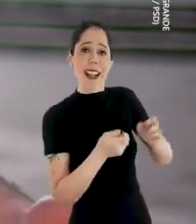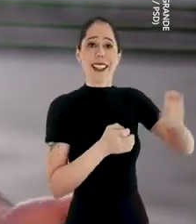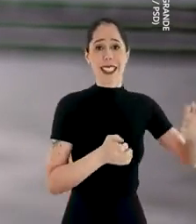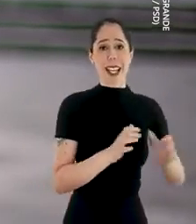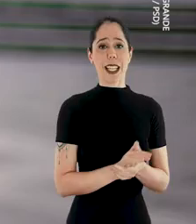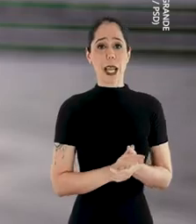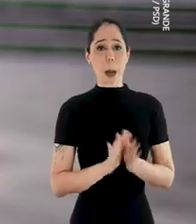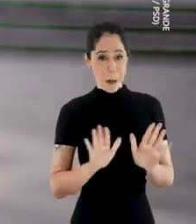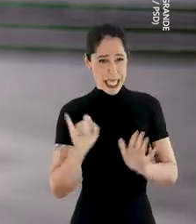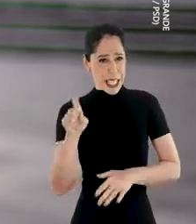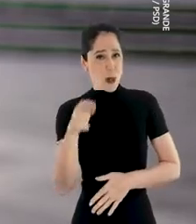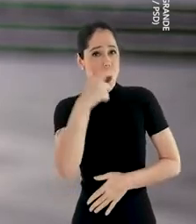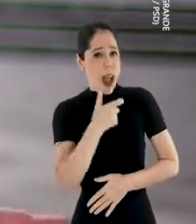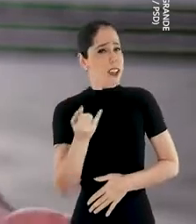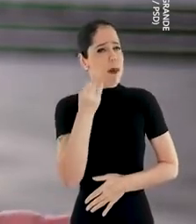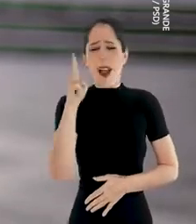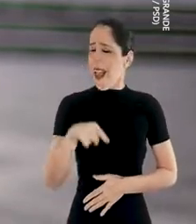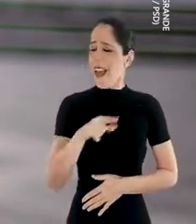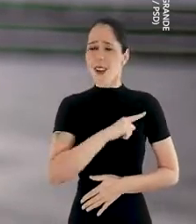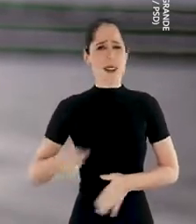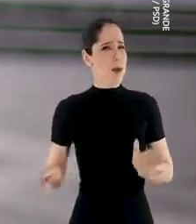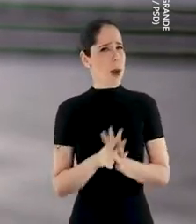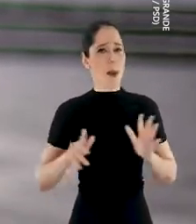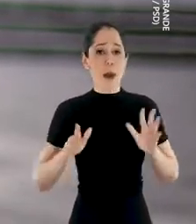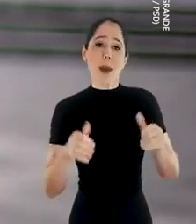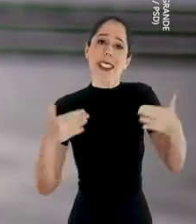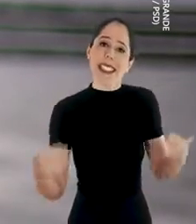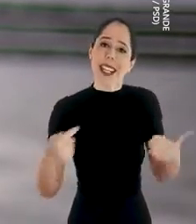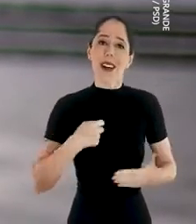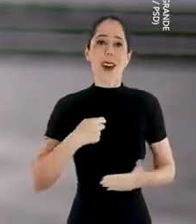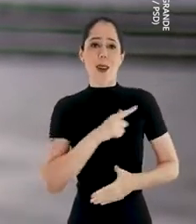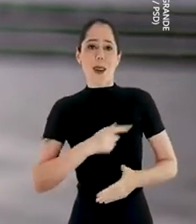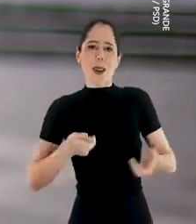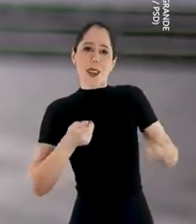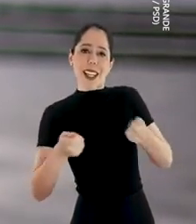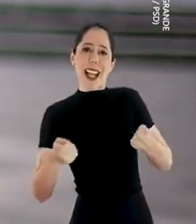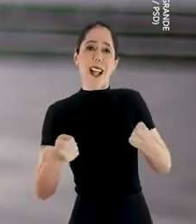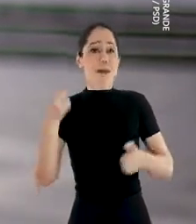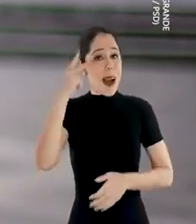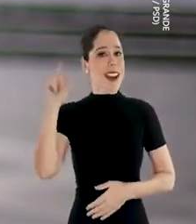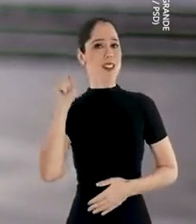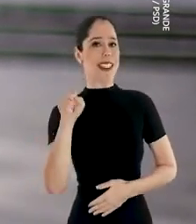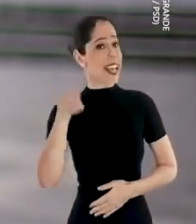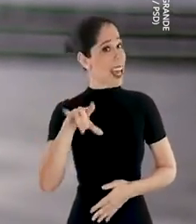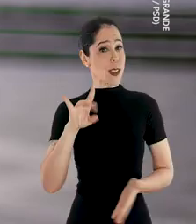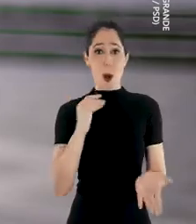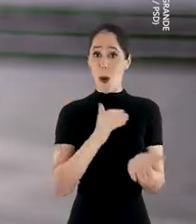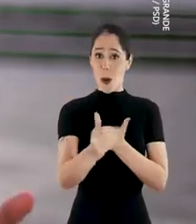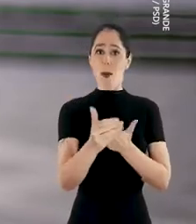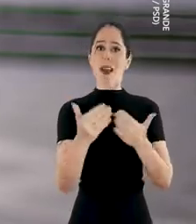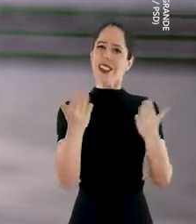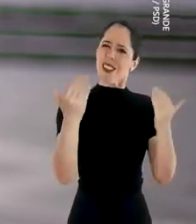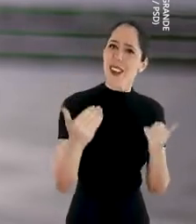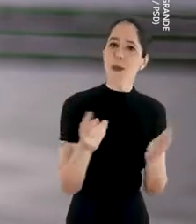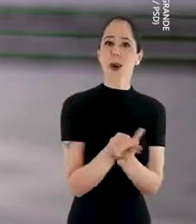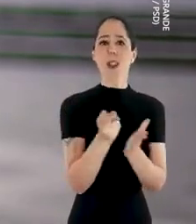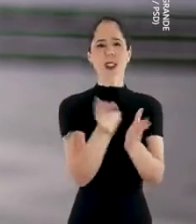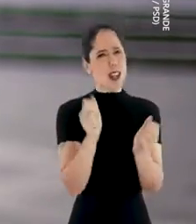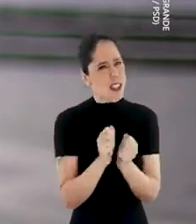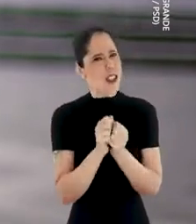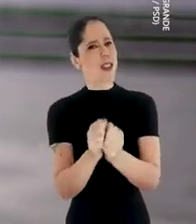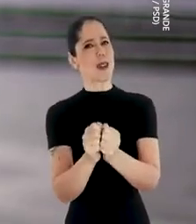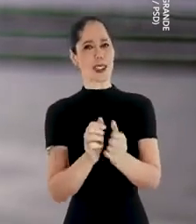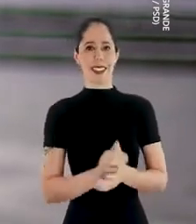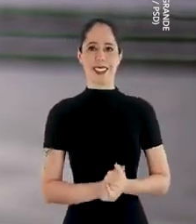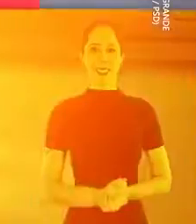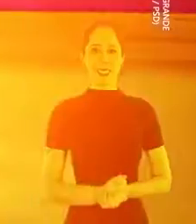Mas se você acha que o importante é governar para todos, então eu governei para você. E é só o começo. Vamos continuar